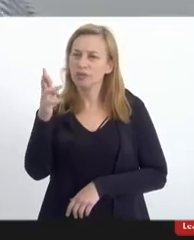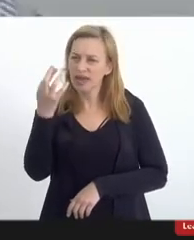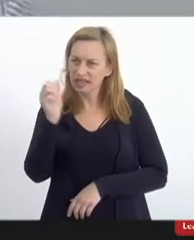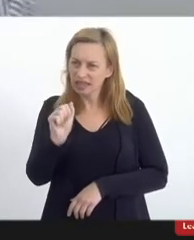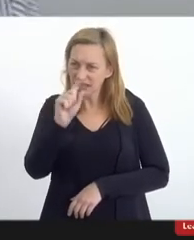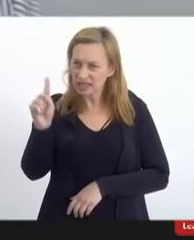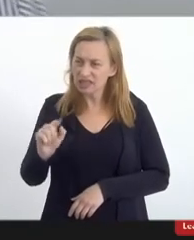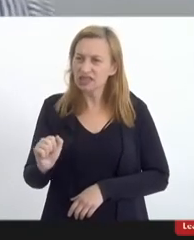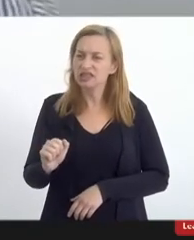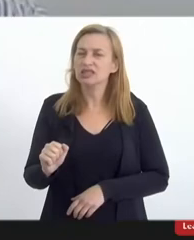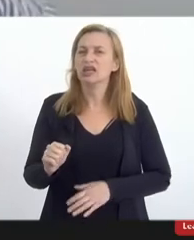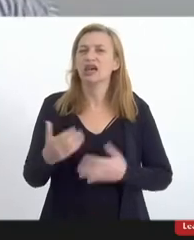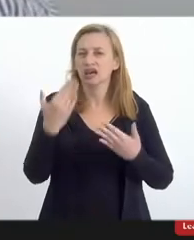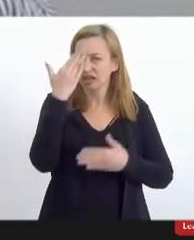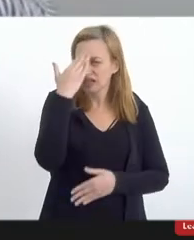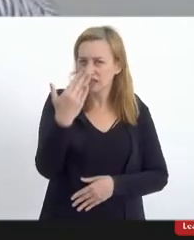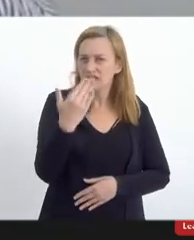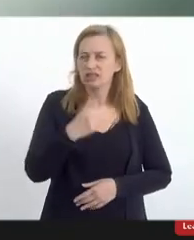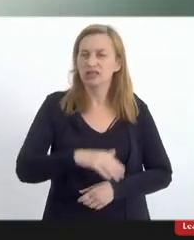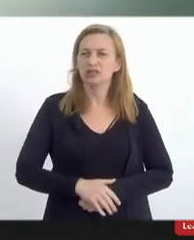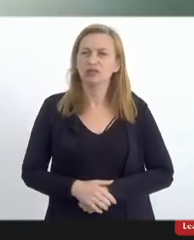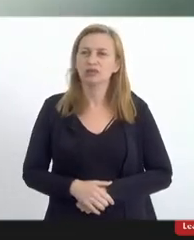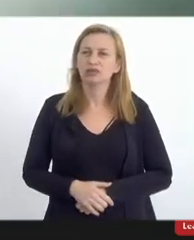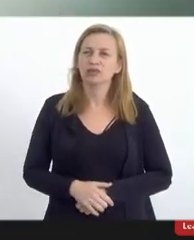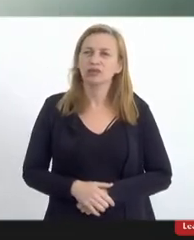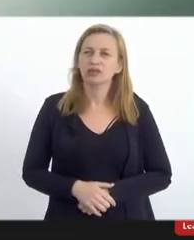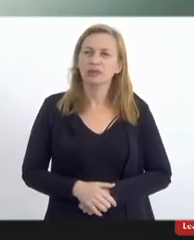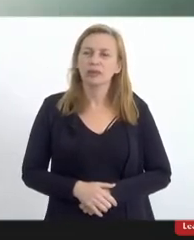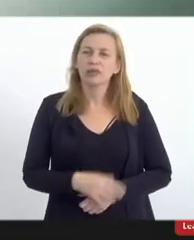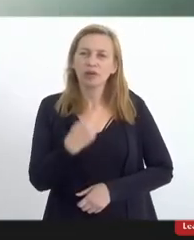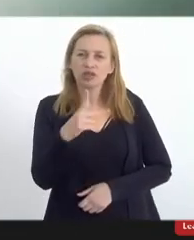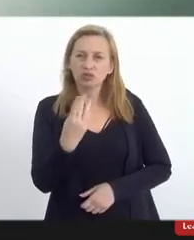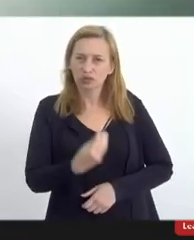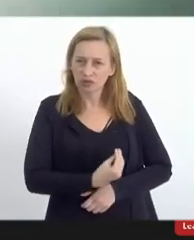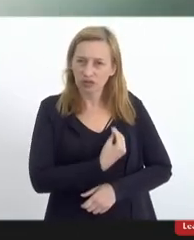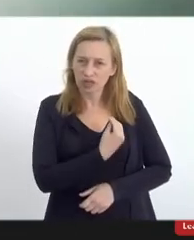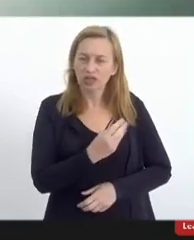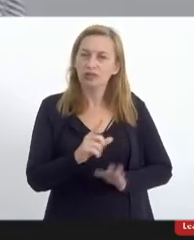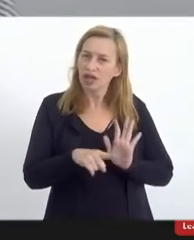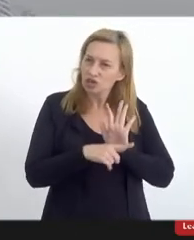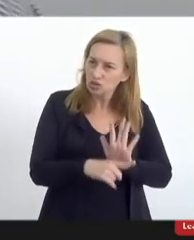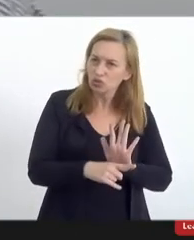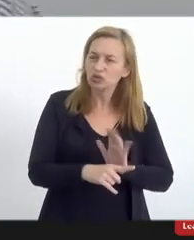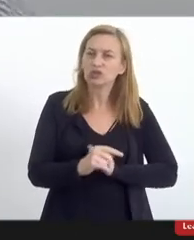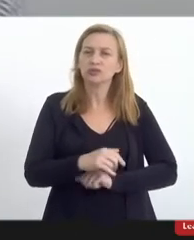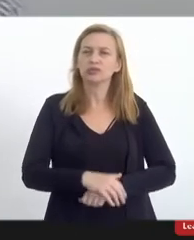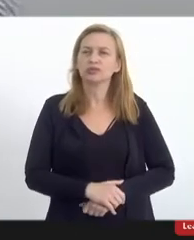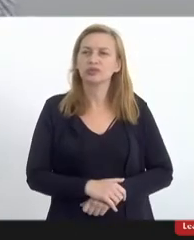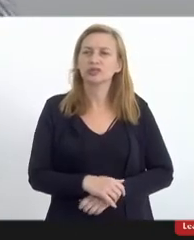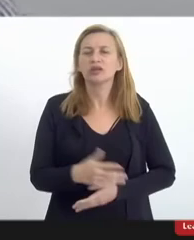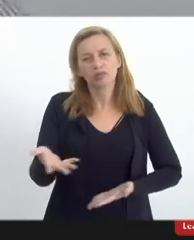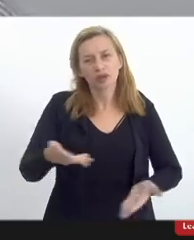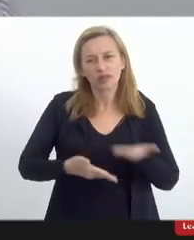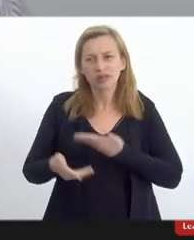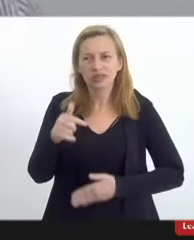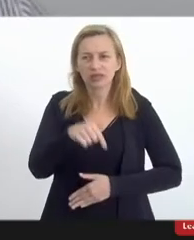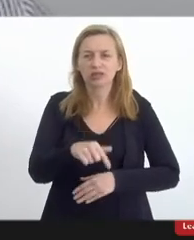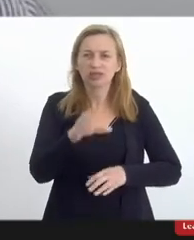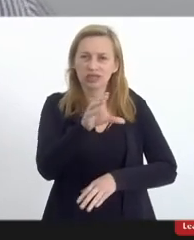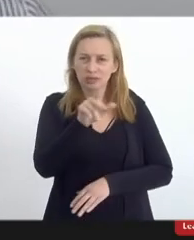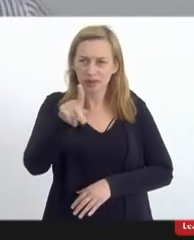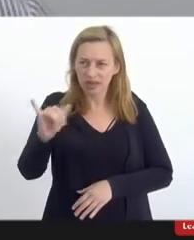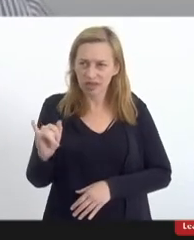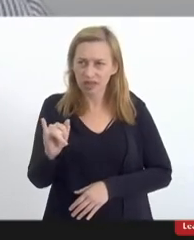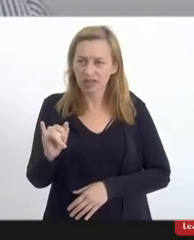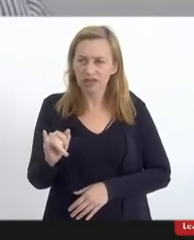agradecendo muito pela sua pela presença pela contribuição pelas participações aqui na nossa CPI